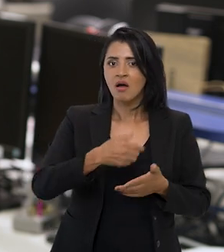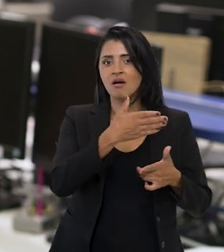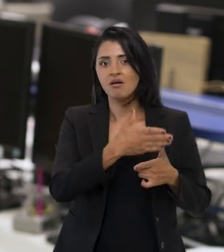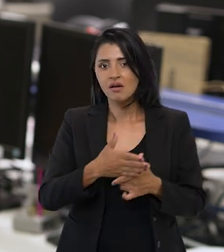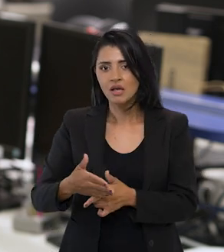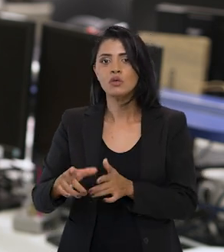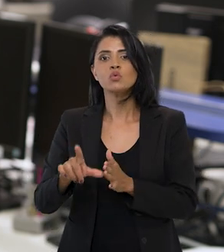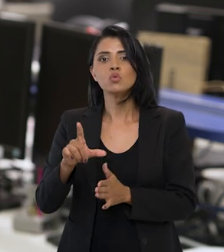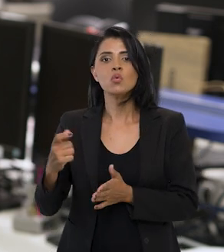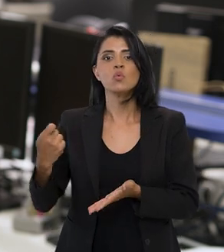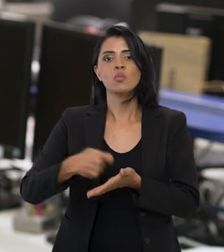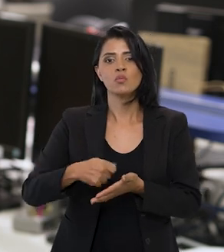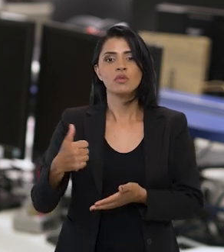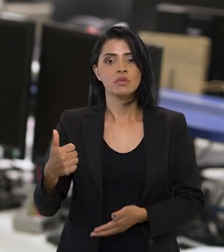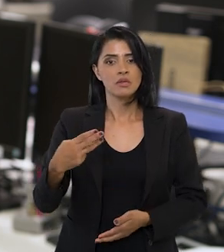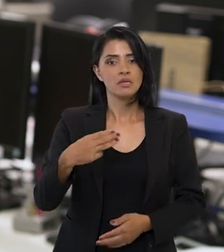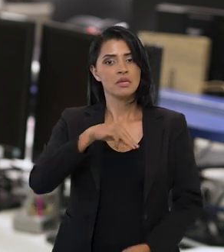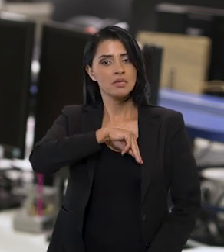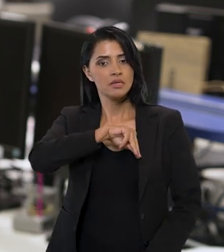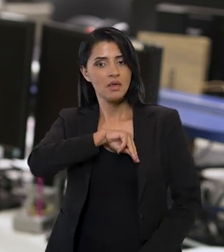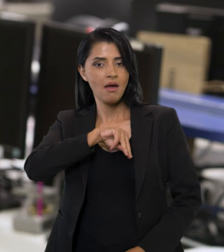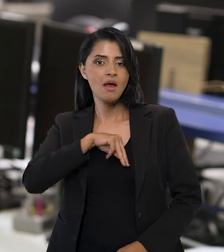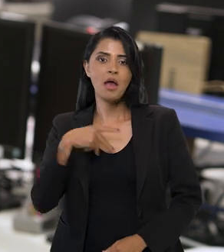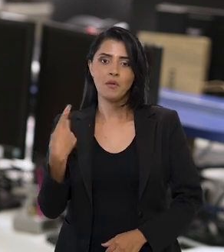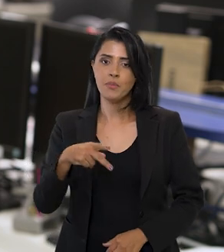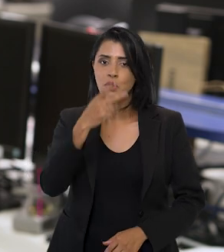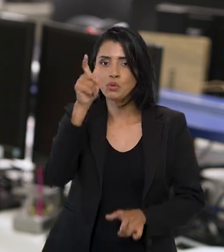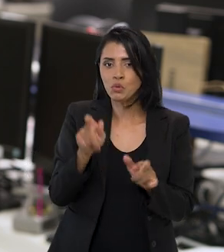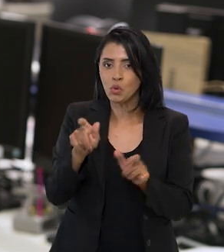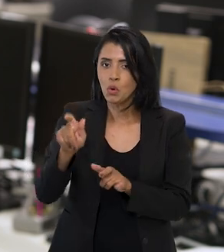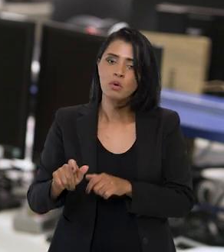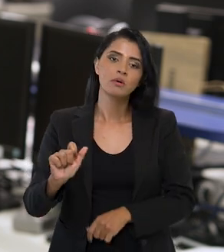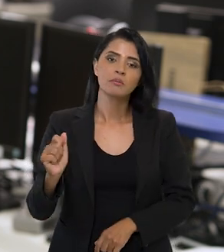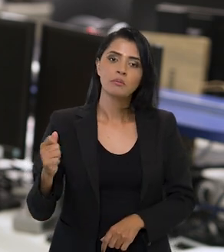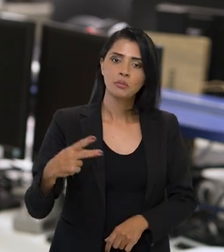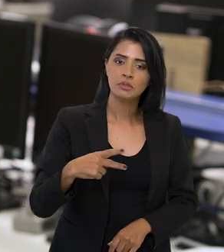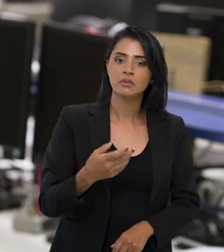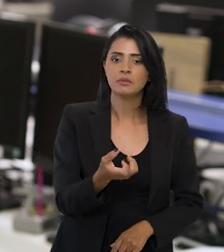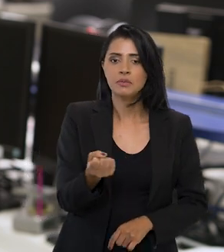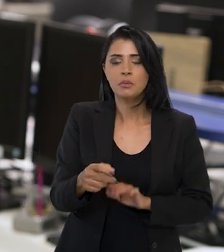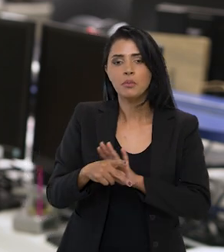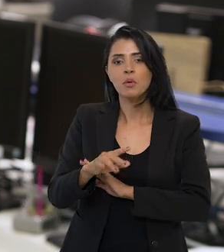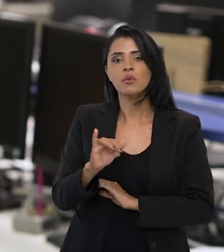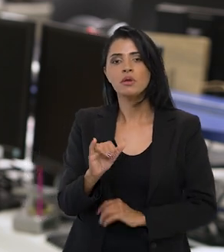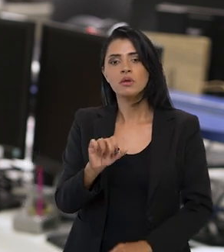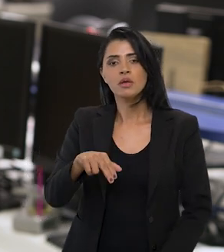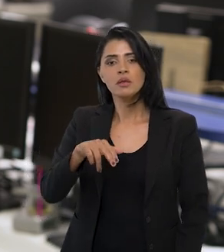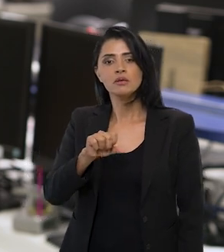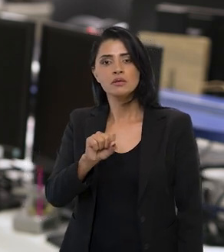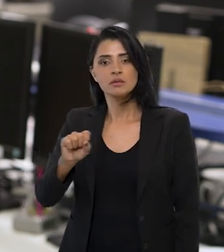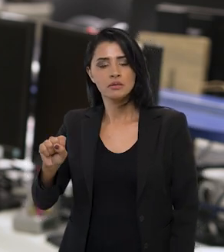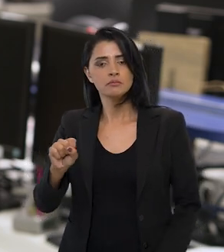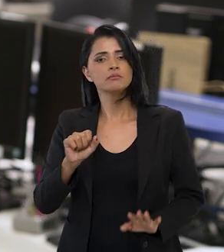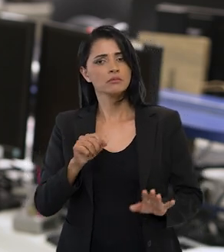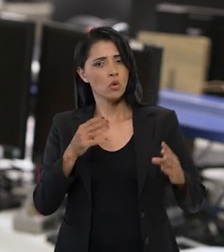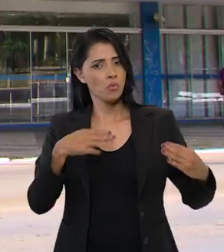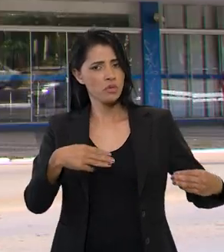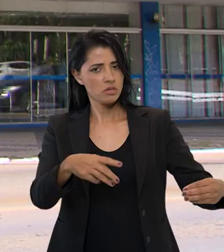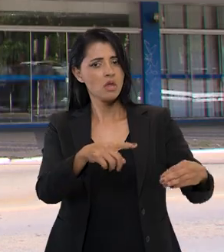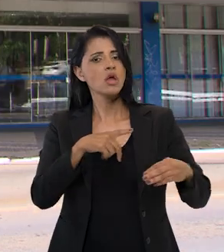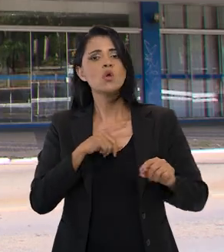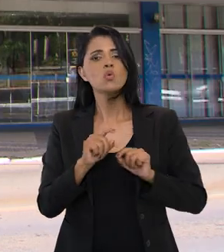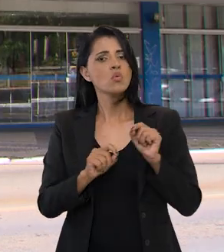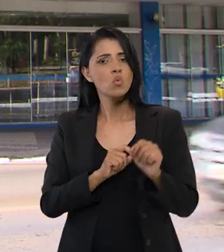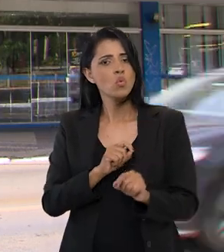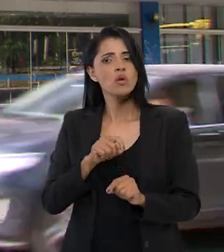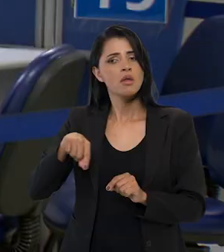primeira parcela do adiantamento do 13º salário de aposentados e pensionistas do INSS. Segundo